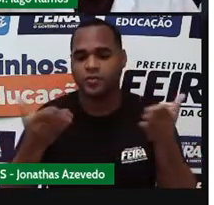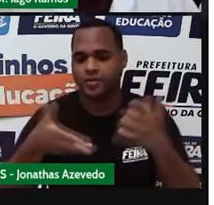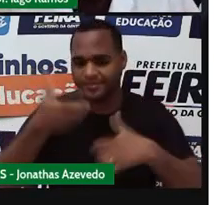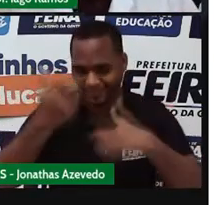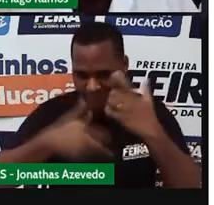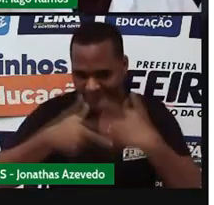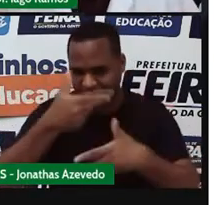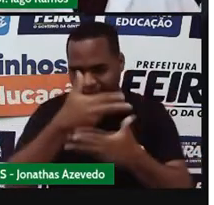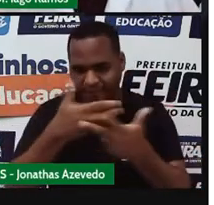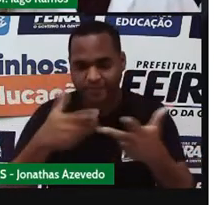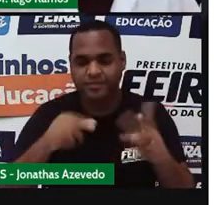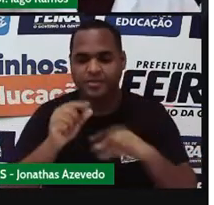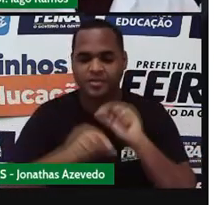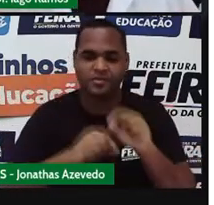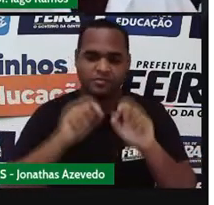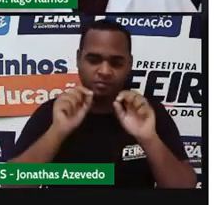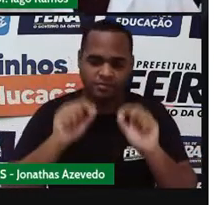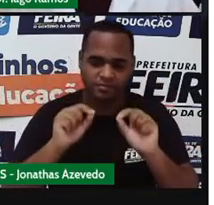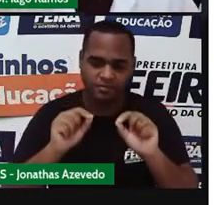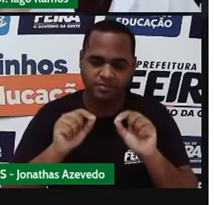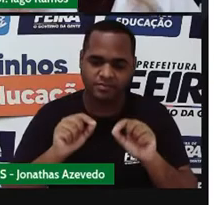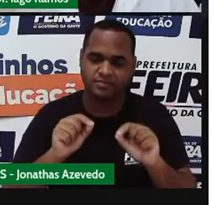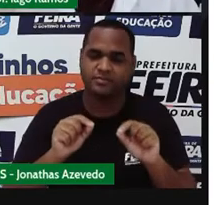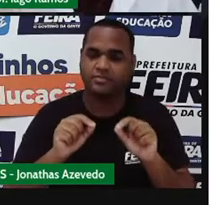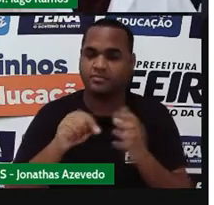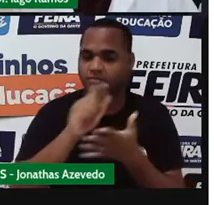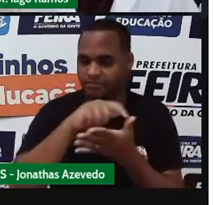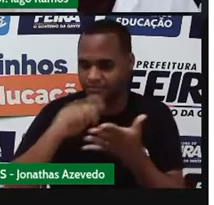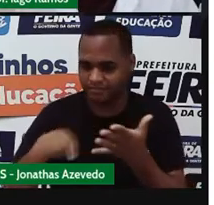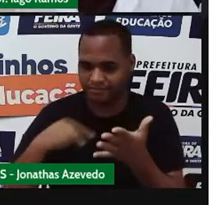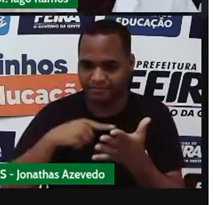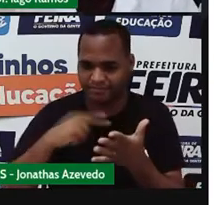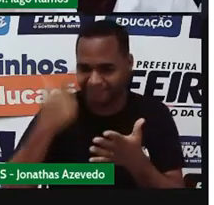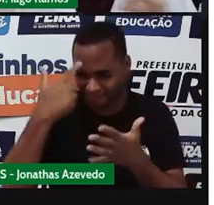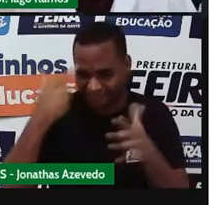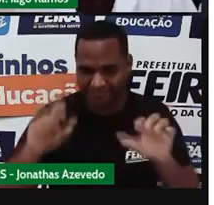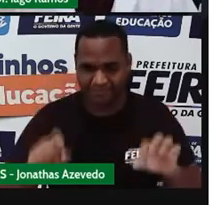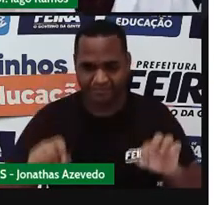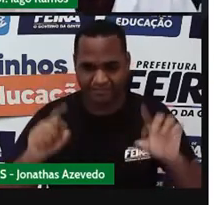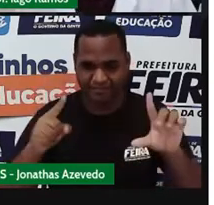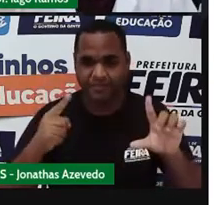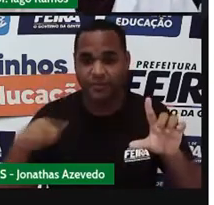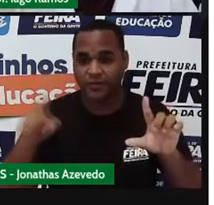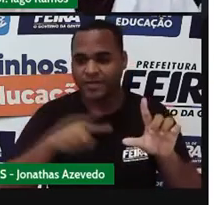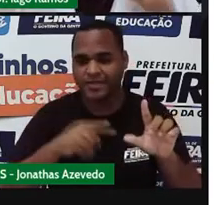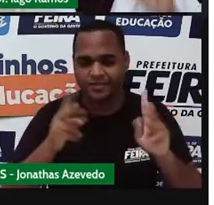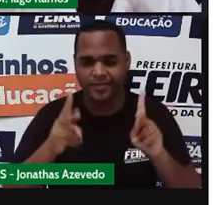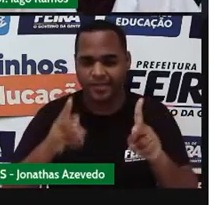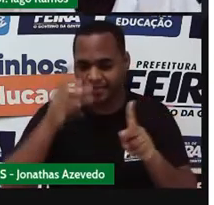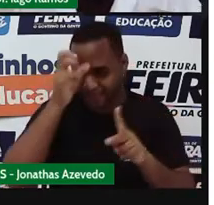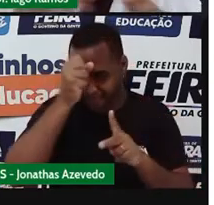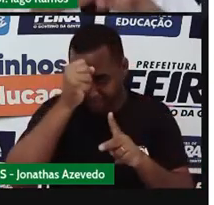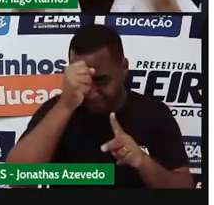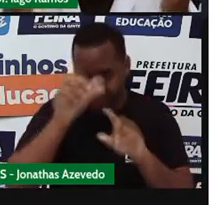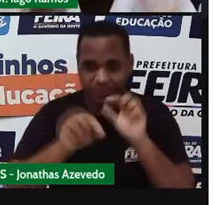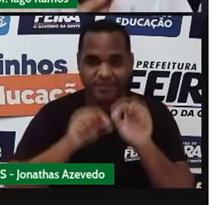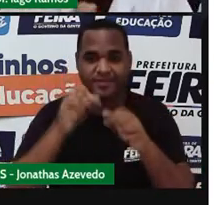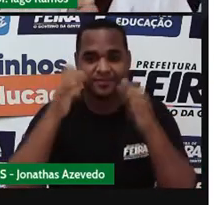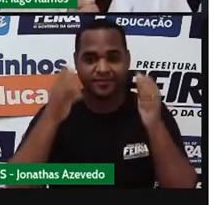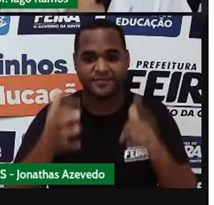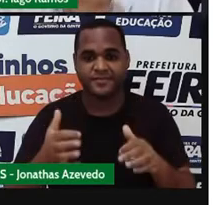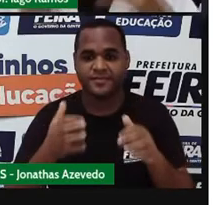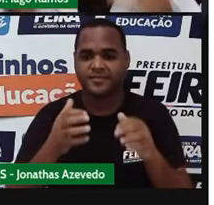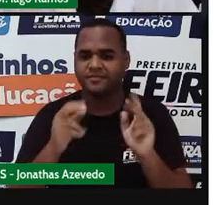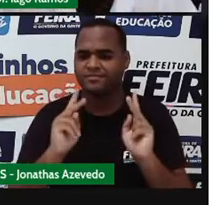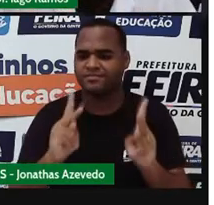dessa aula de hoje. Bom, de tudo que está escrito ali na tela para você, onde tem vamos aprender, né? Para resumir de